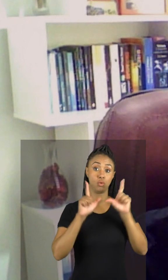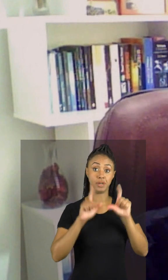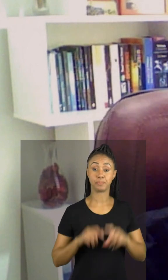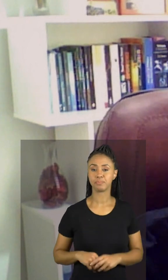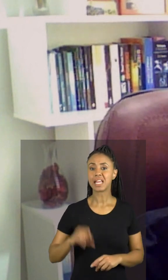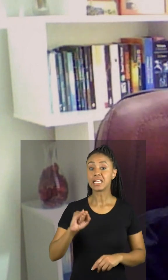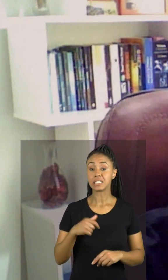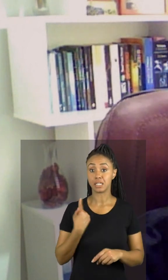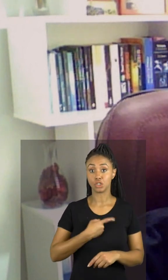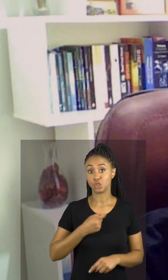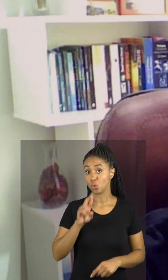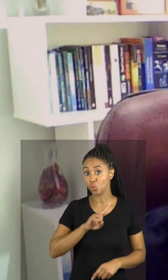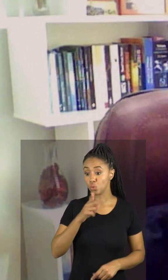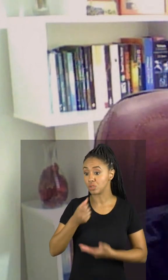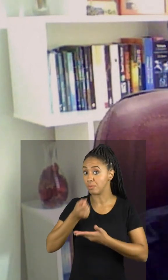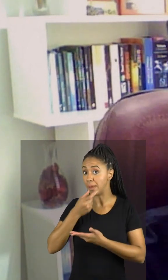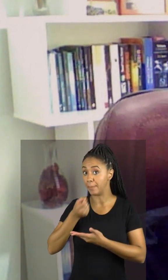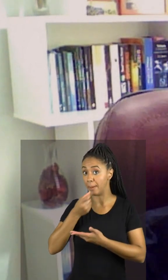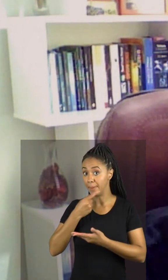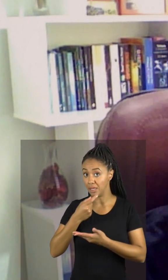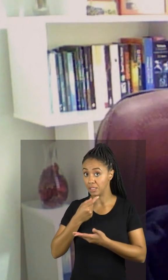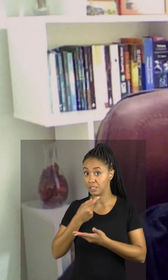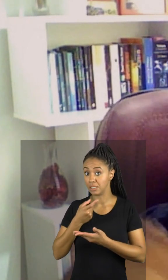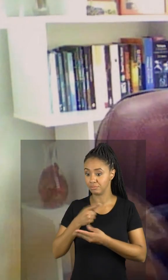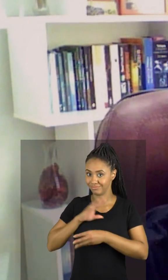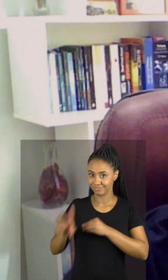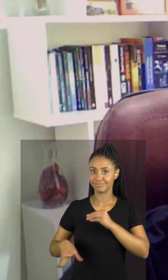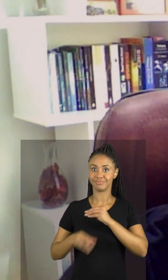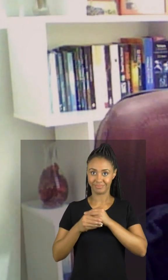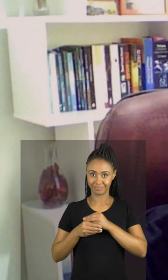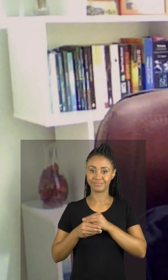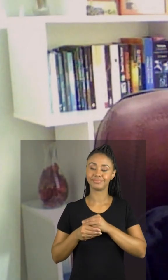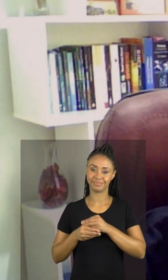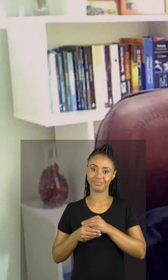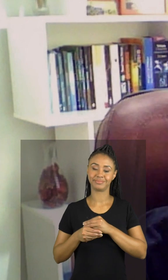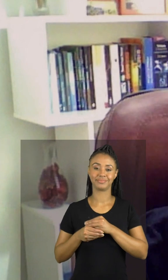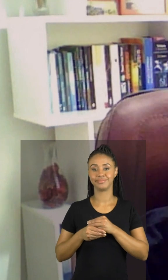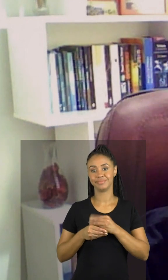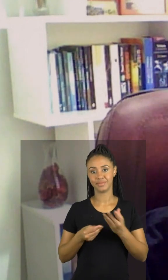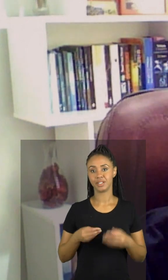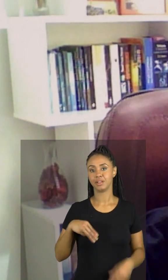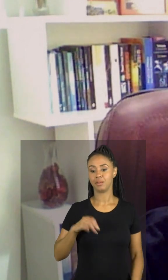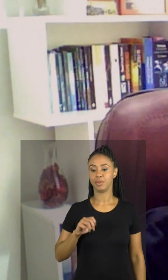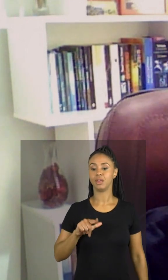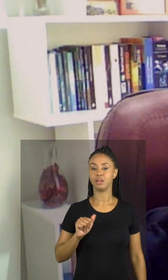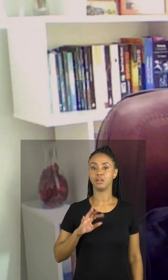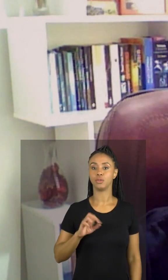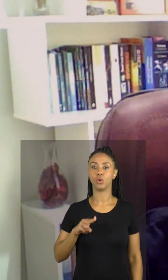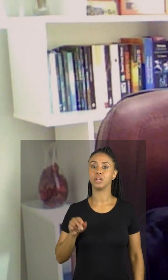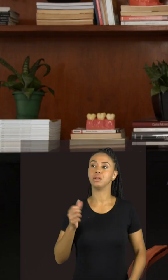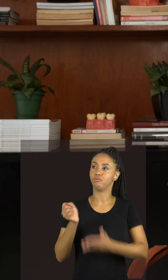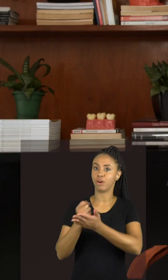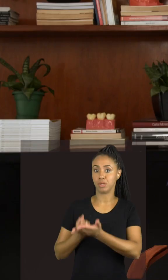gente usa melatonina exógena, que vem de fora, né? Através aí de comprimidos que vêm